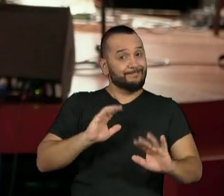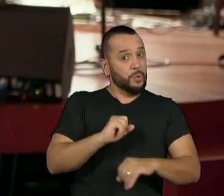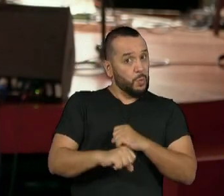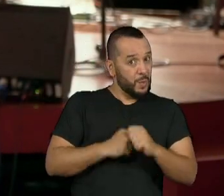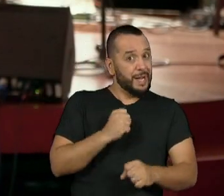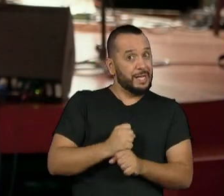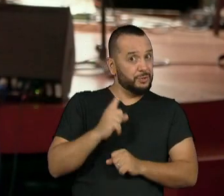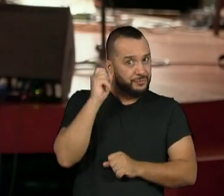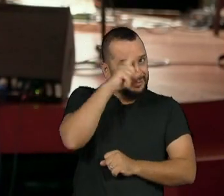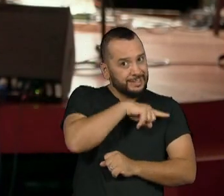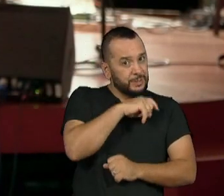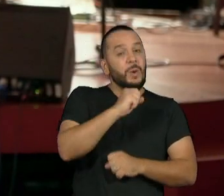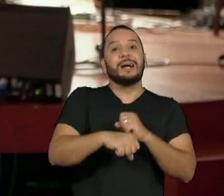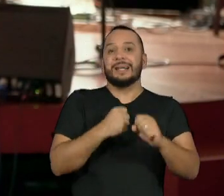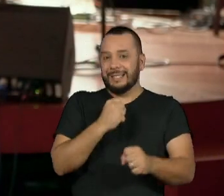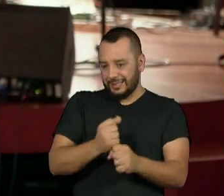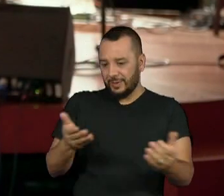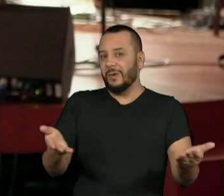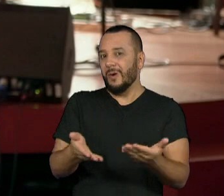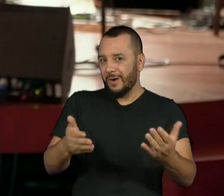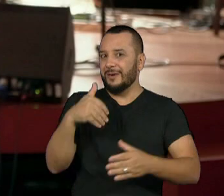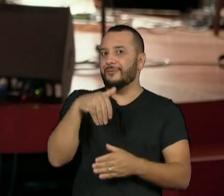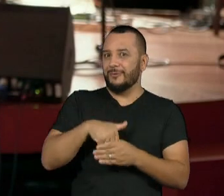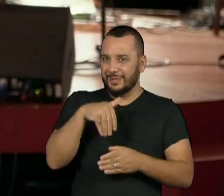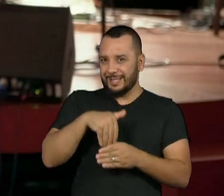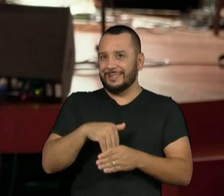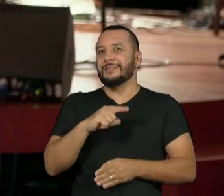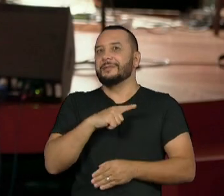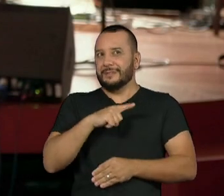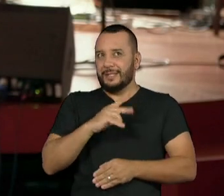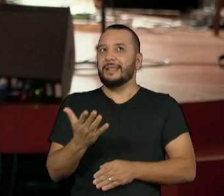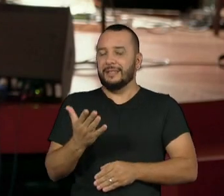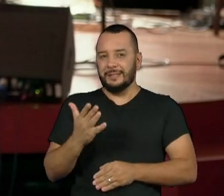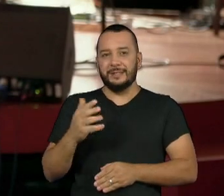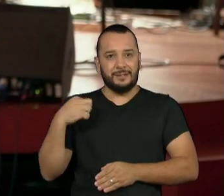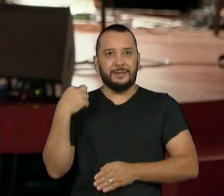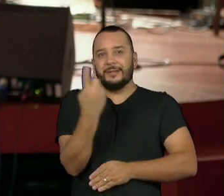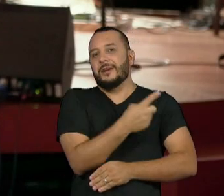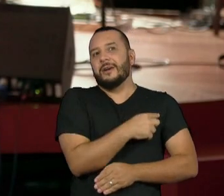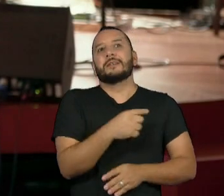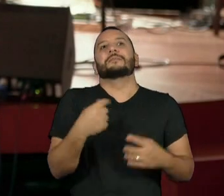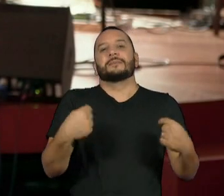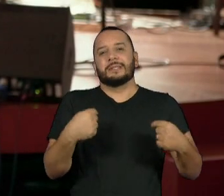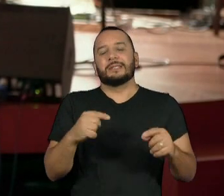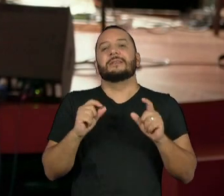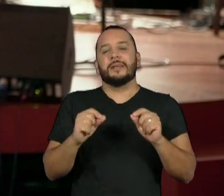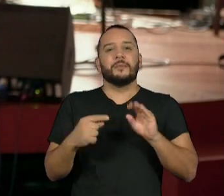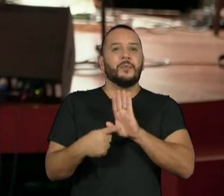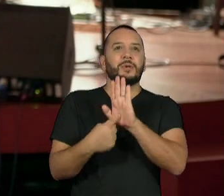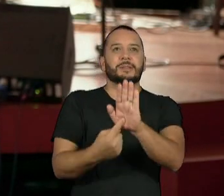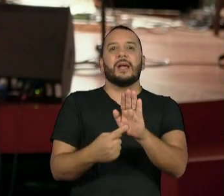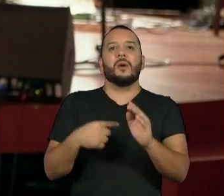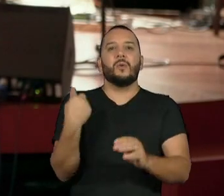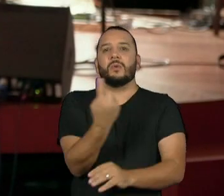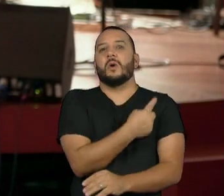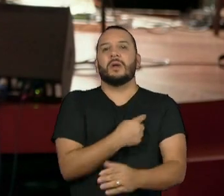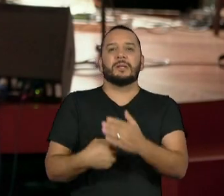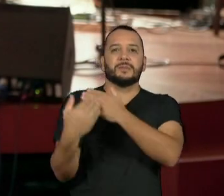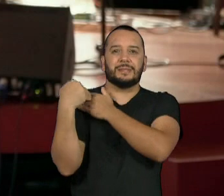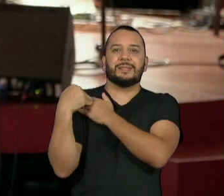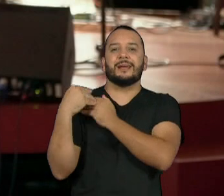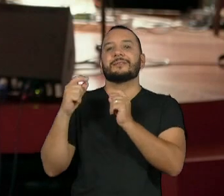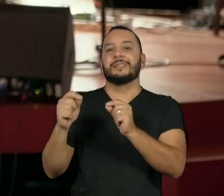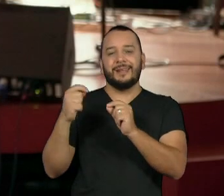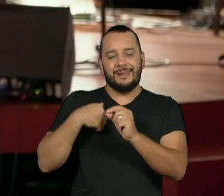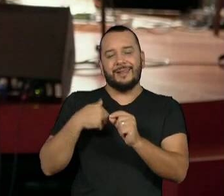um ano de eleição aonde a gente precisa demarcar muito bem qual que é o nosso papel enquanto artista,